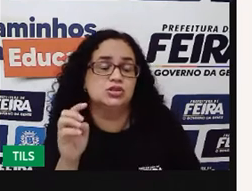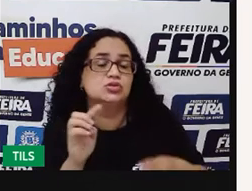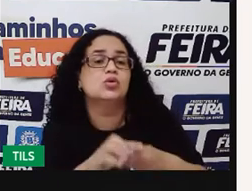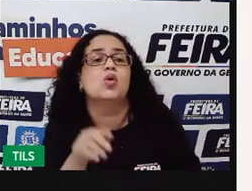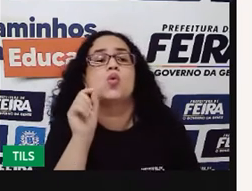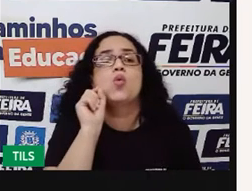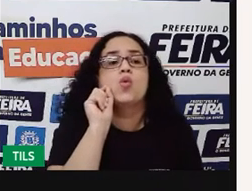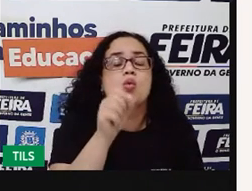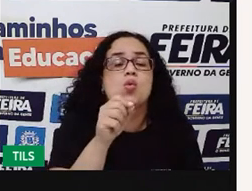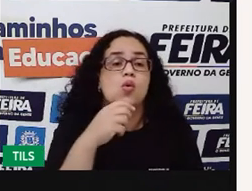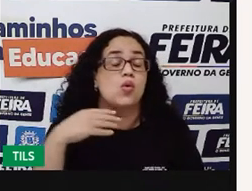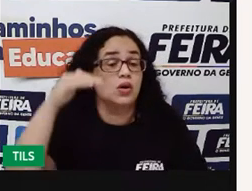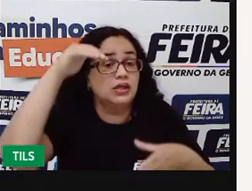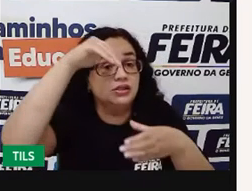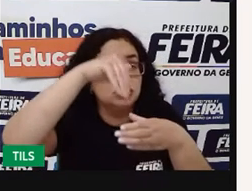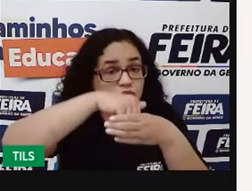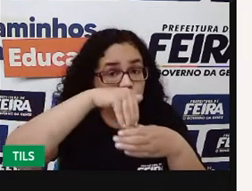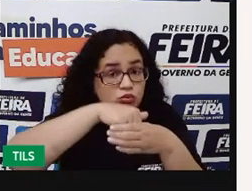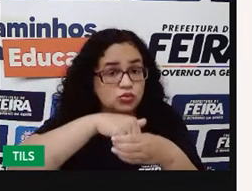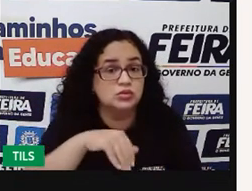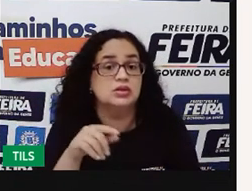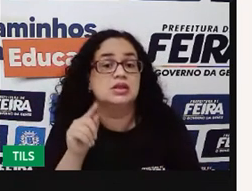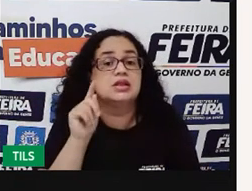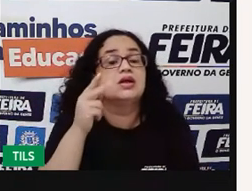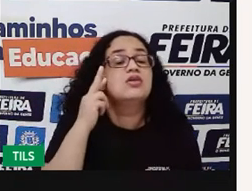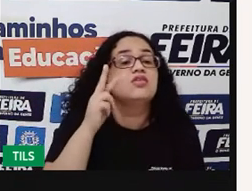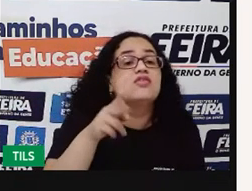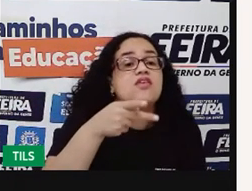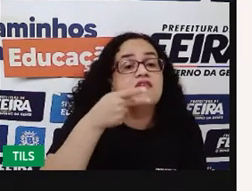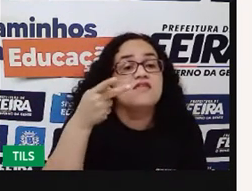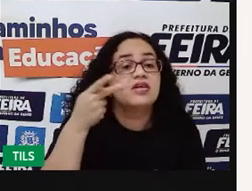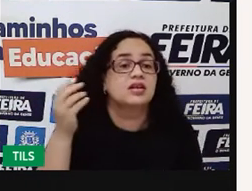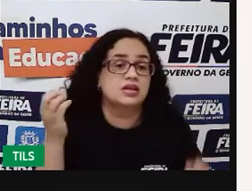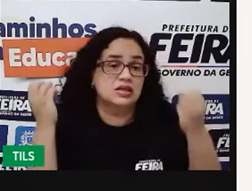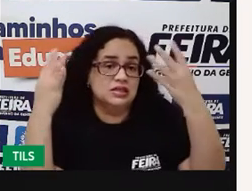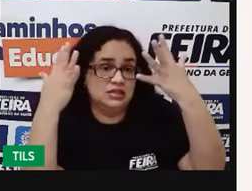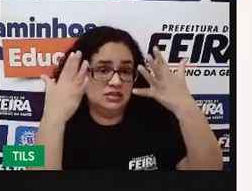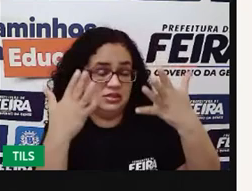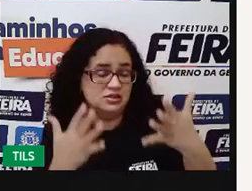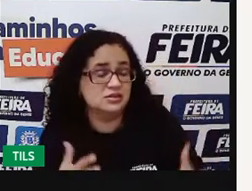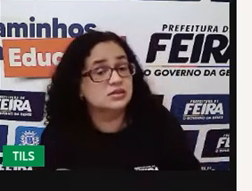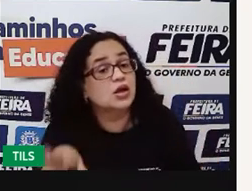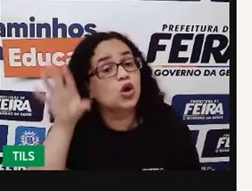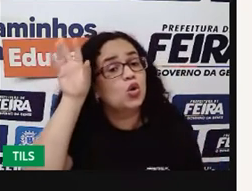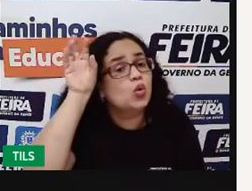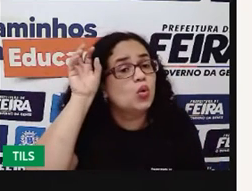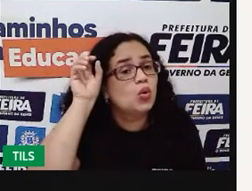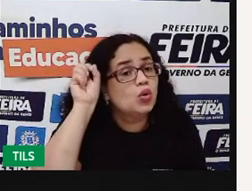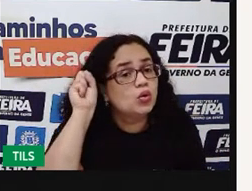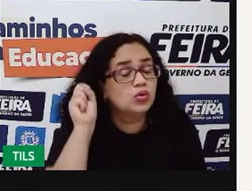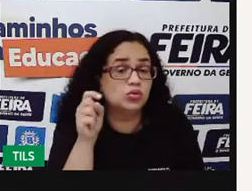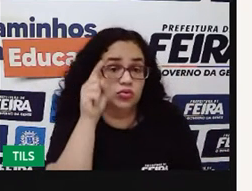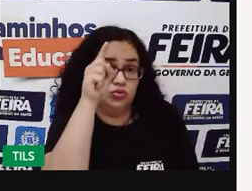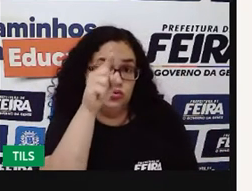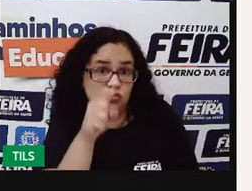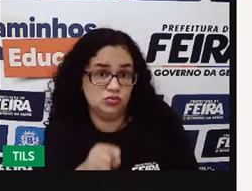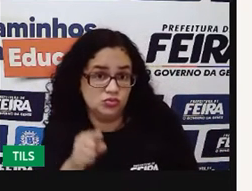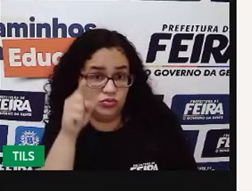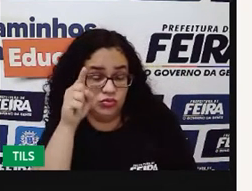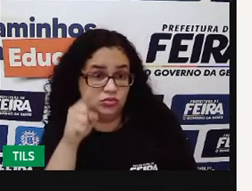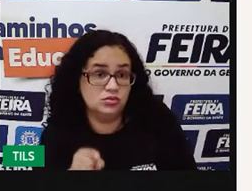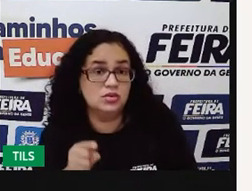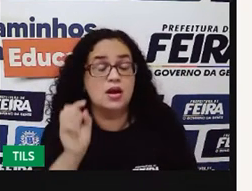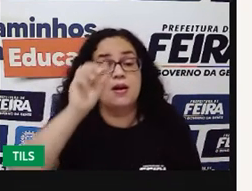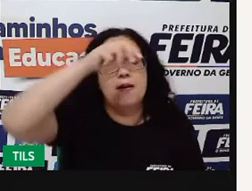indicadores dentro de morbidade. E a gente ouviu falar, não tem ouvido falar muito sobre esses indicadores de